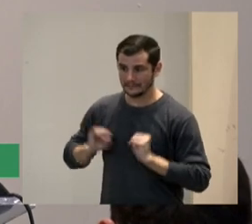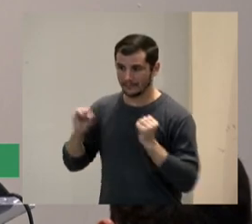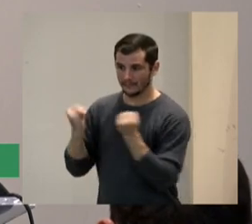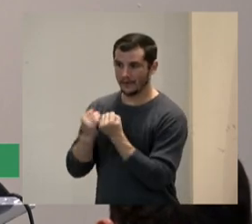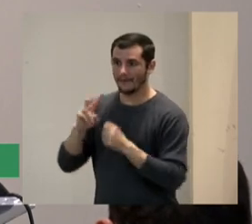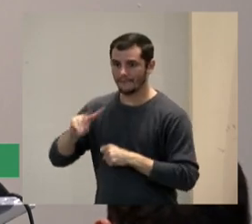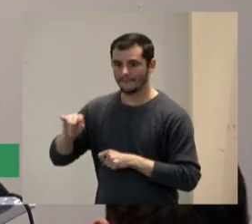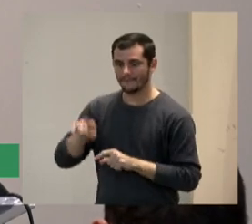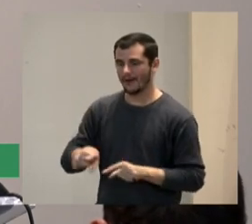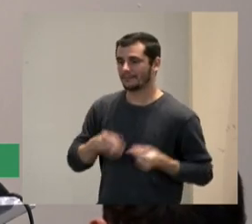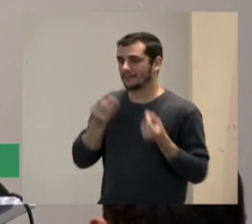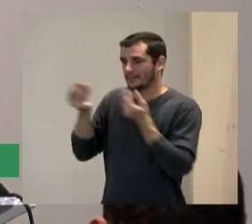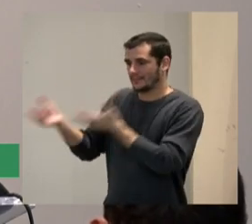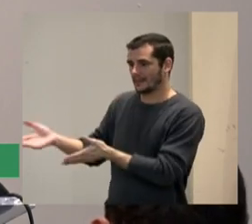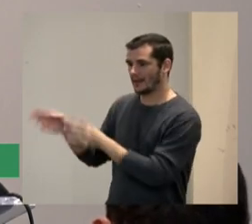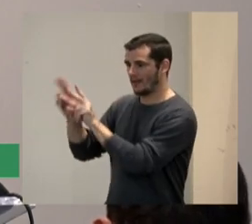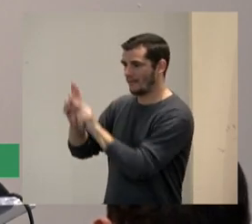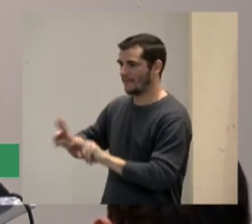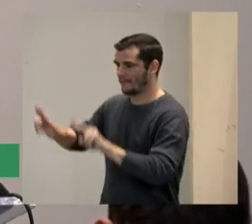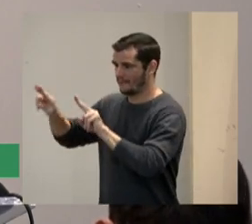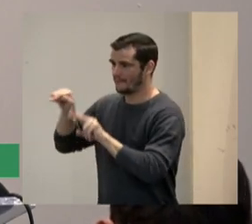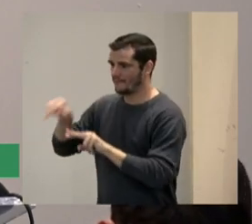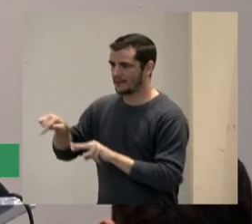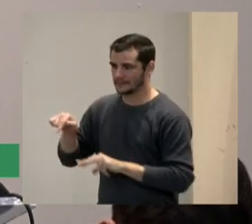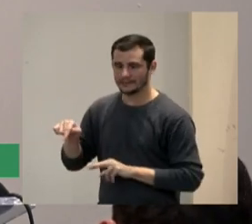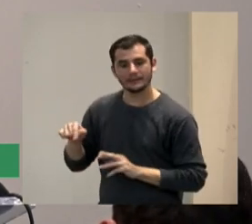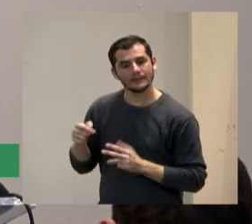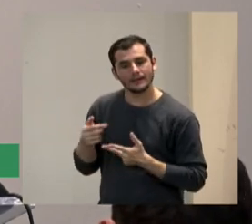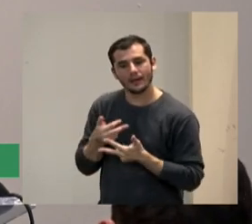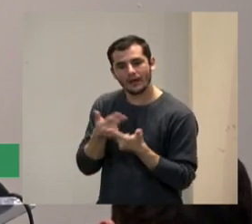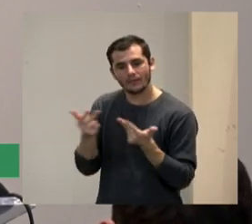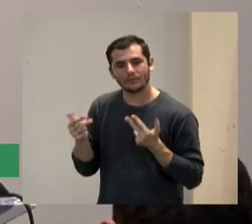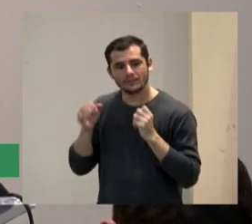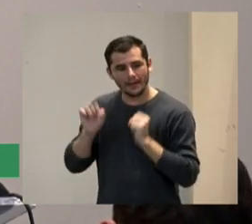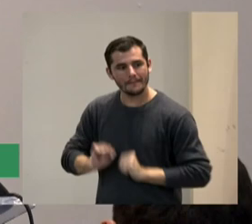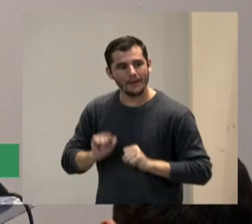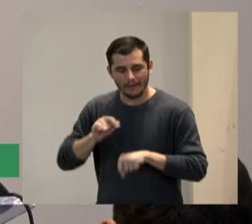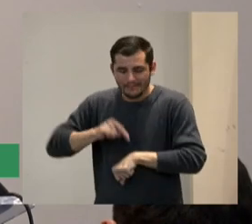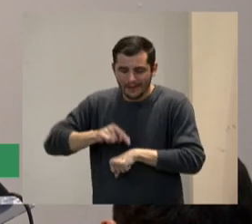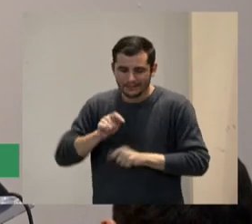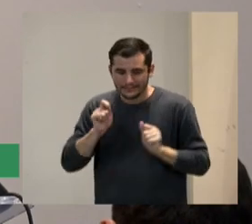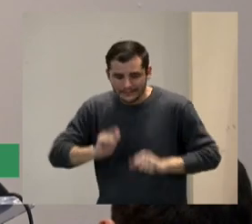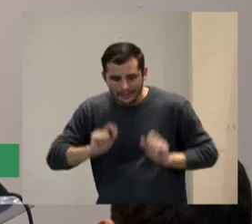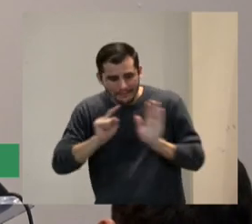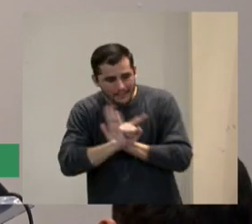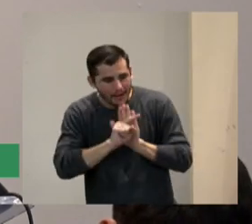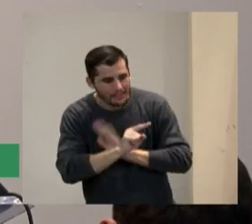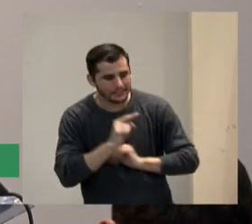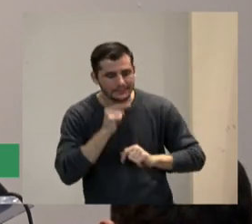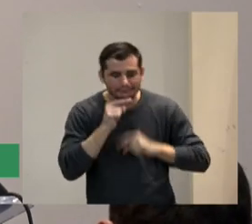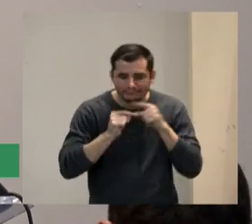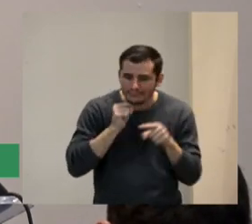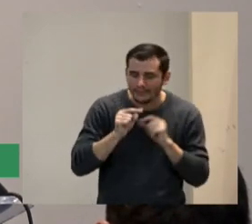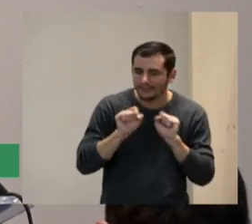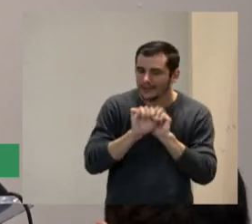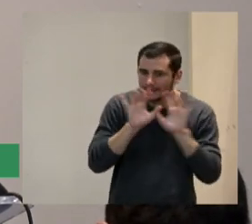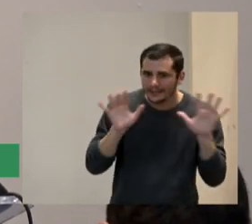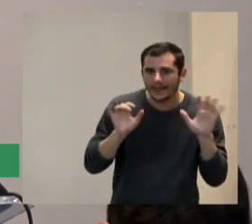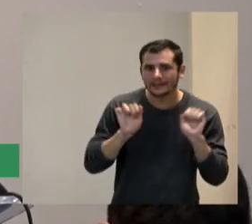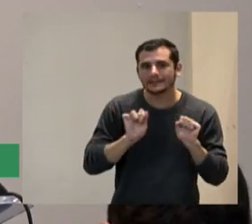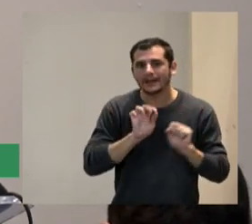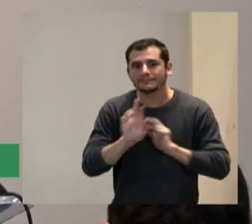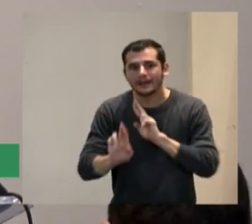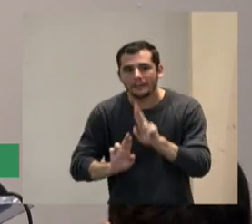UFSC aí a gente consegue fazer alguns minutos ali também para tirar dúvidas conversa com todos os